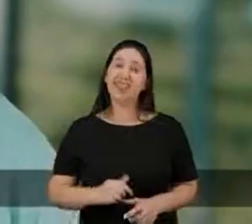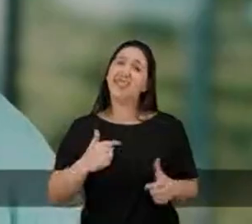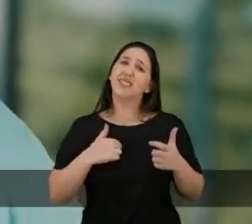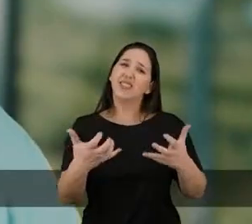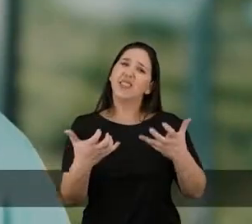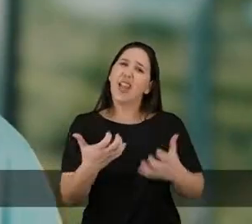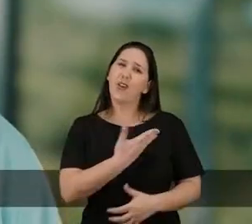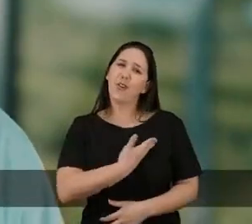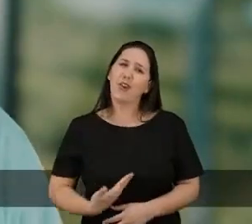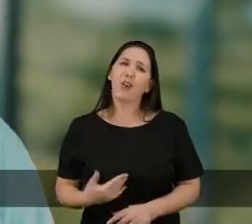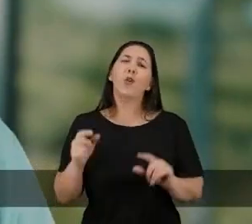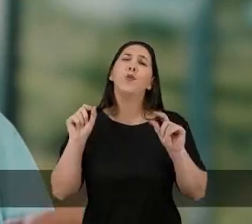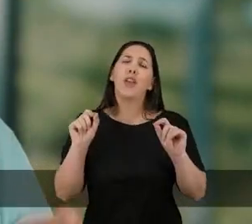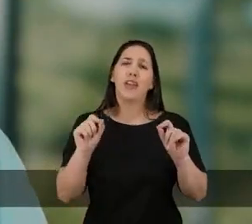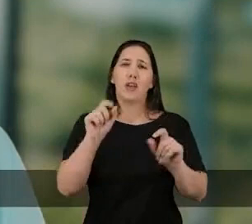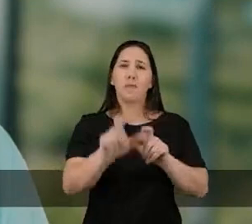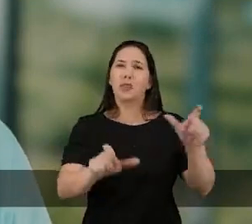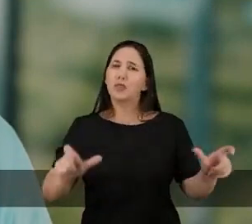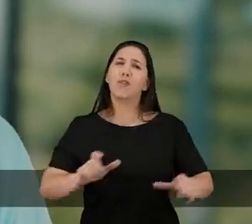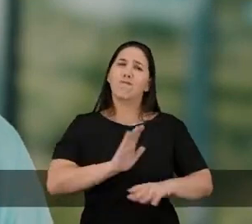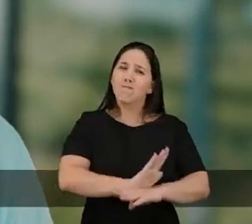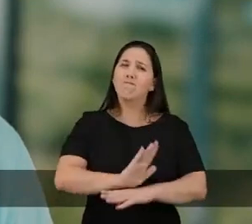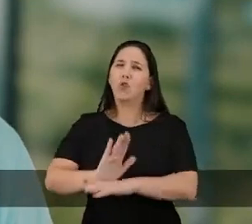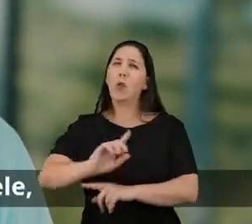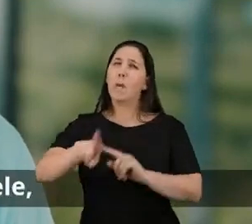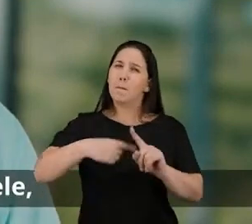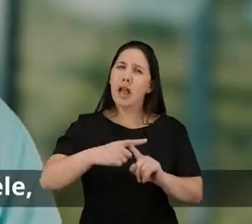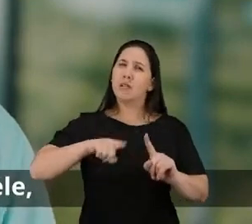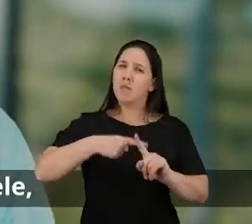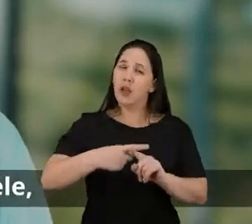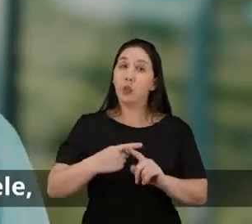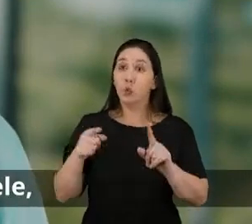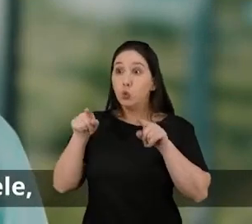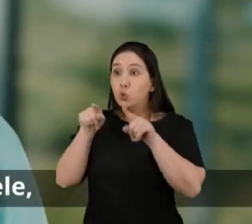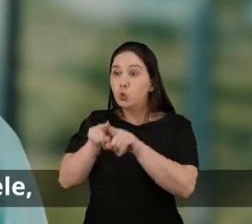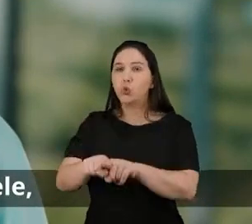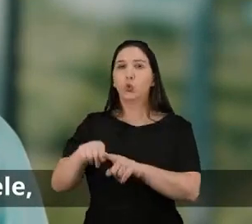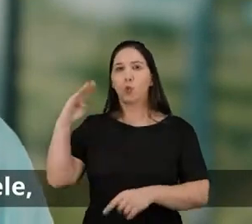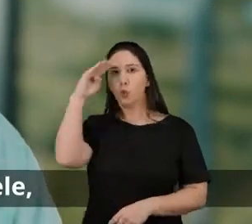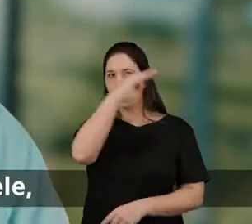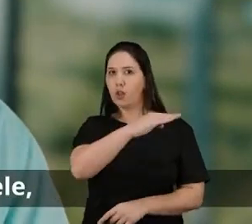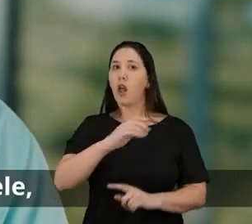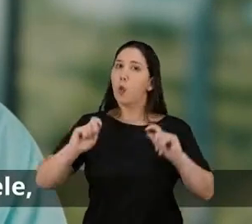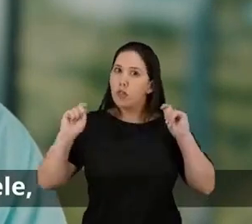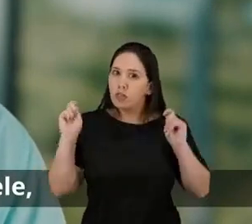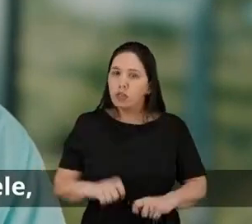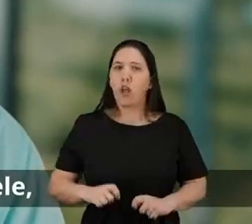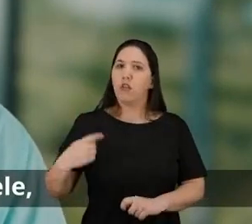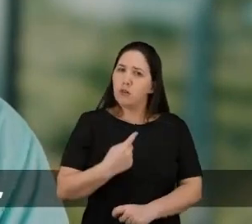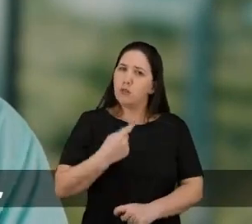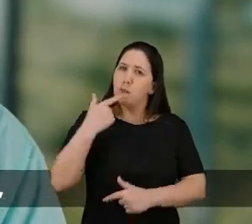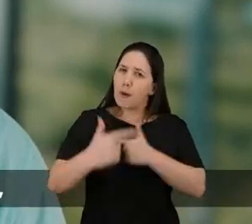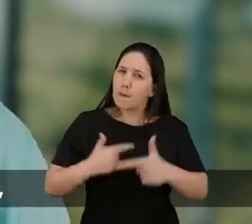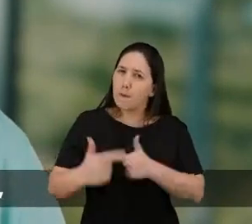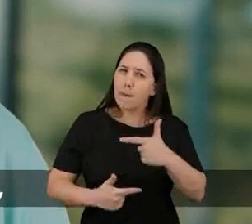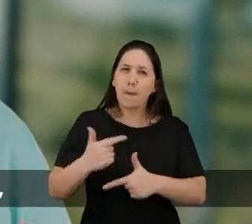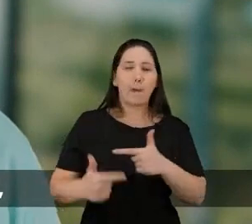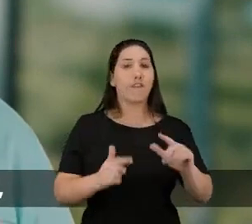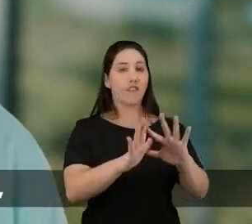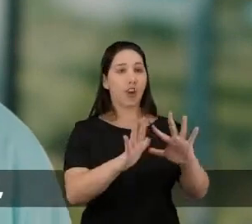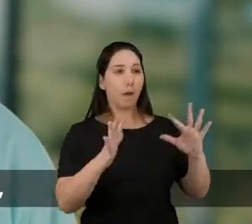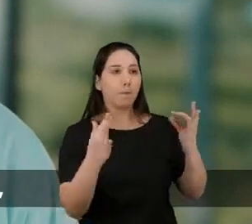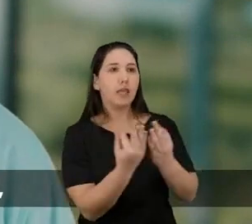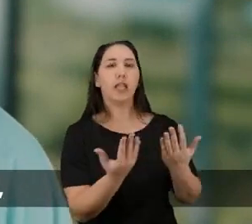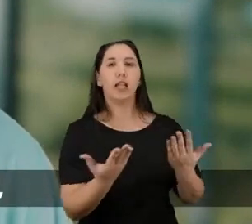Eu quero ser governador para fazer mais pela nossa gente. Junto com o presidente Bolsonaro, ao lado dele, nós vamos fazer